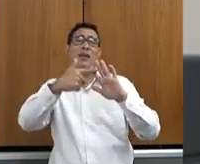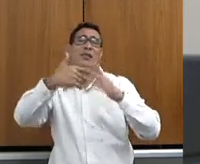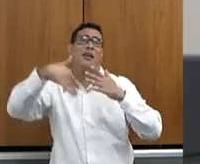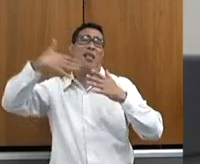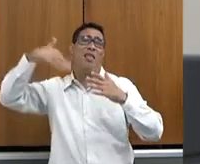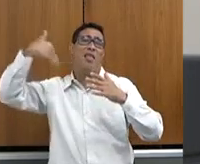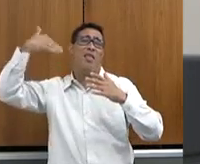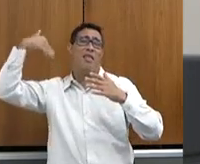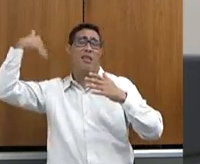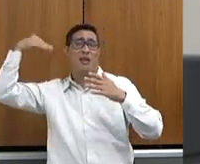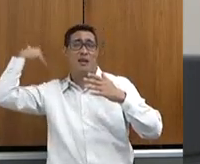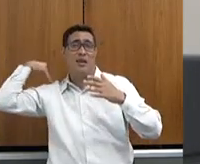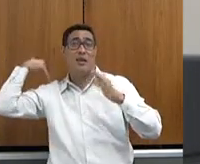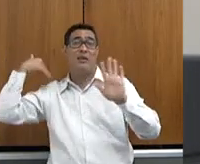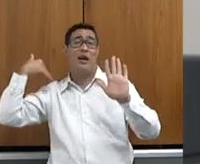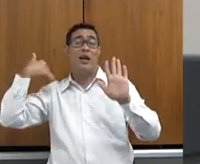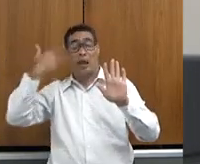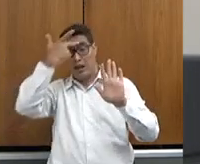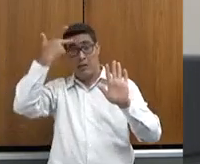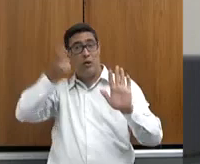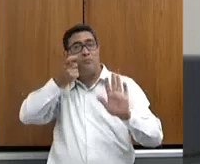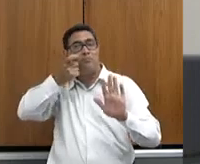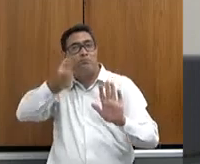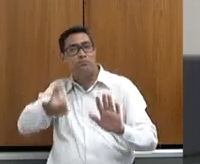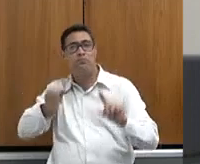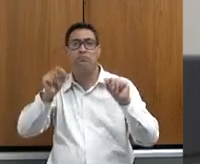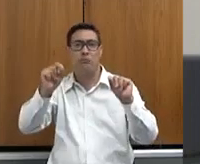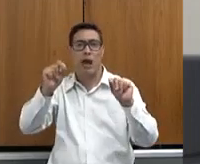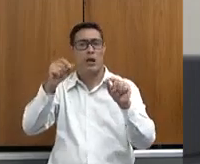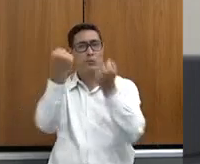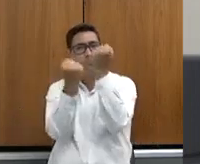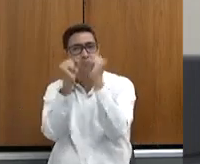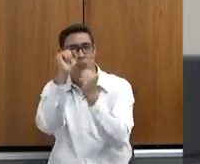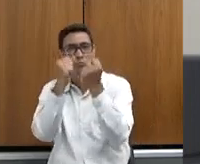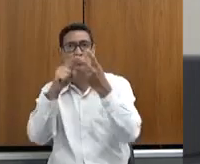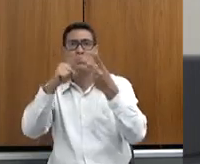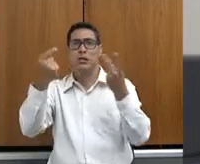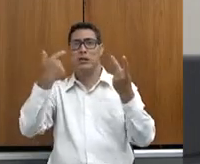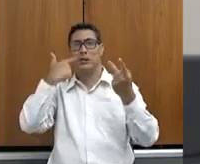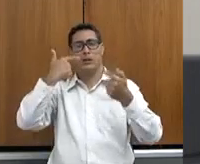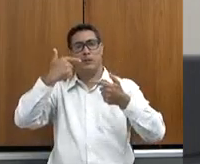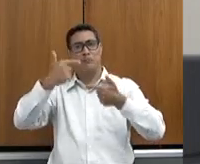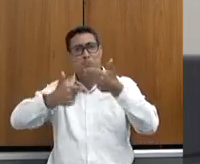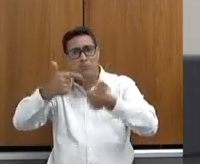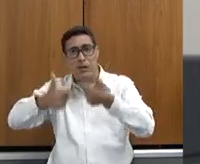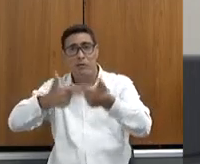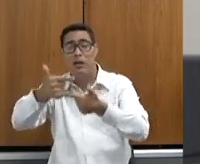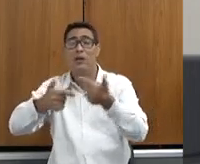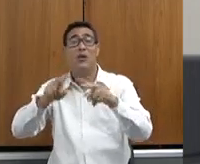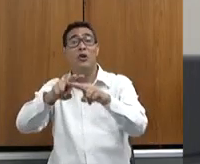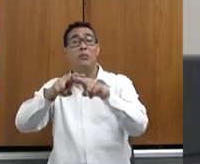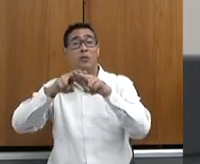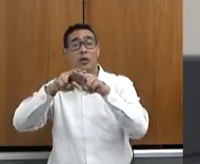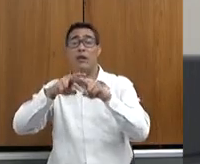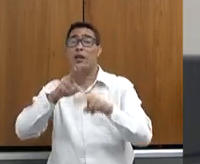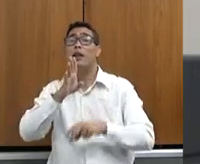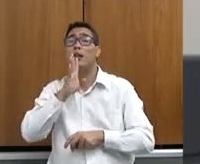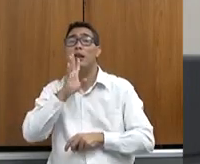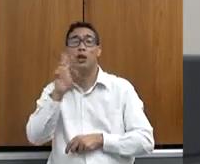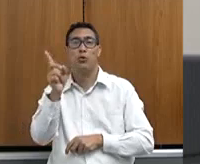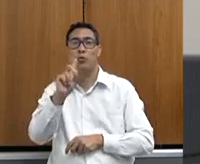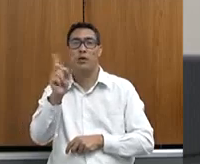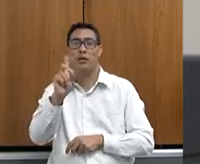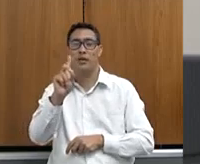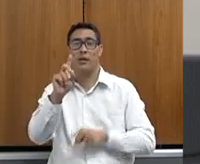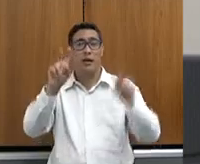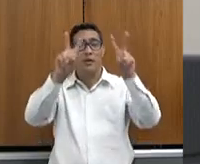pessoas estavam mais interessadas em indústrias, em emprego. Então, por isso que ele não conhecia do tema e